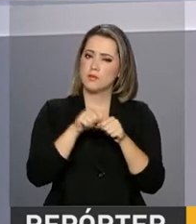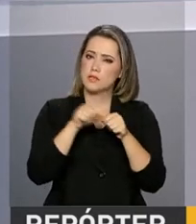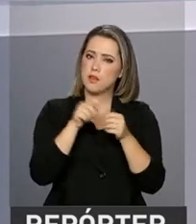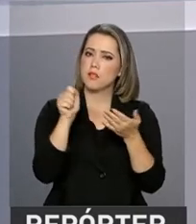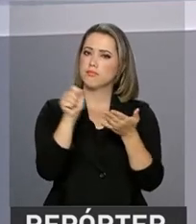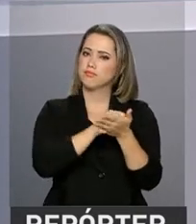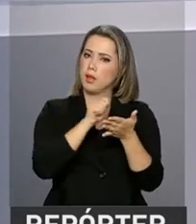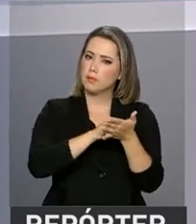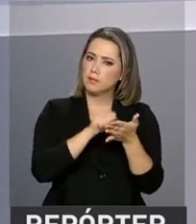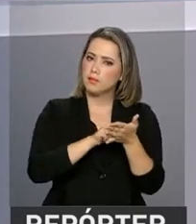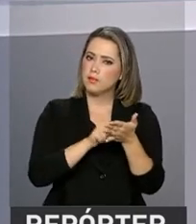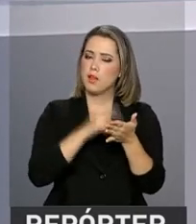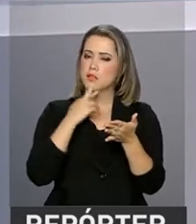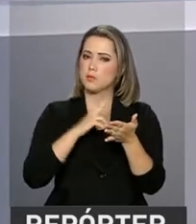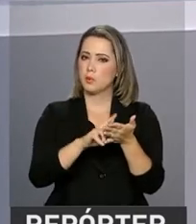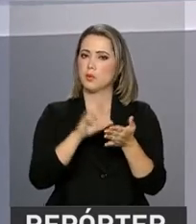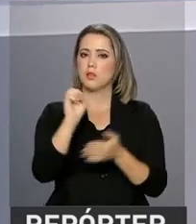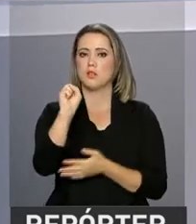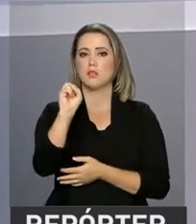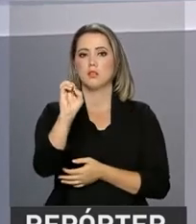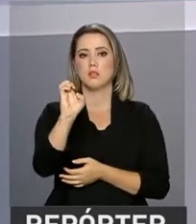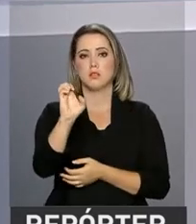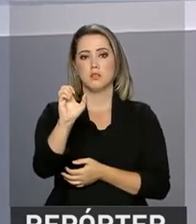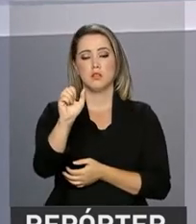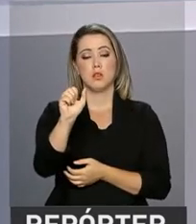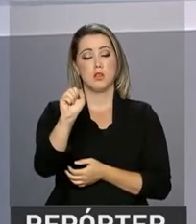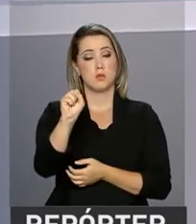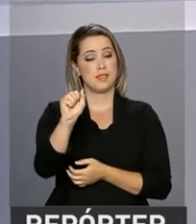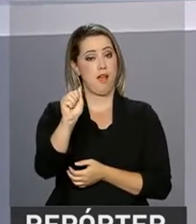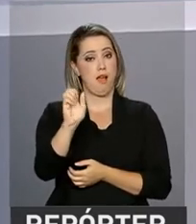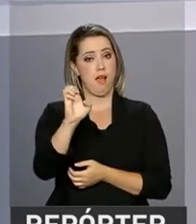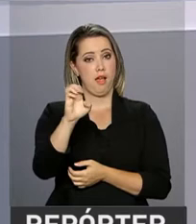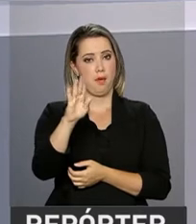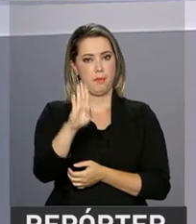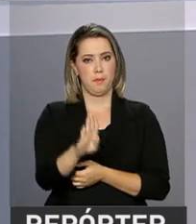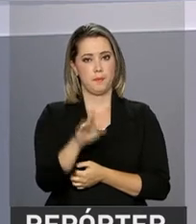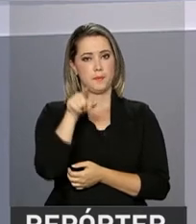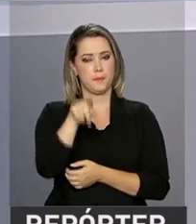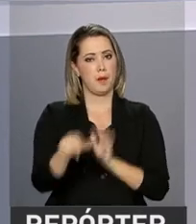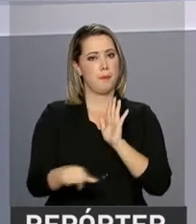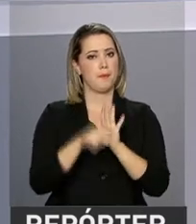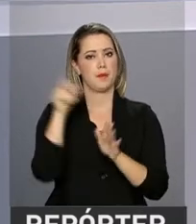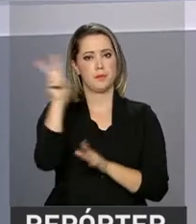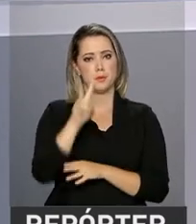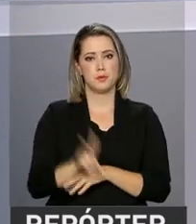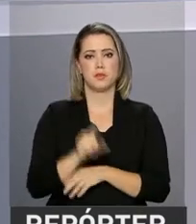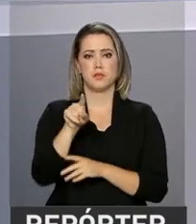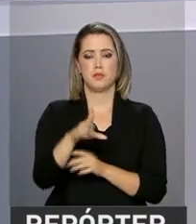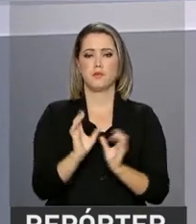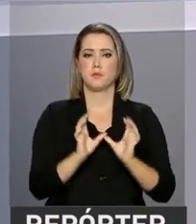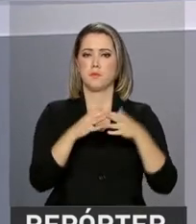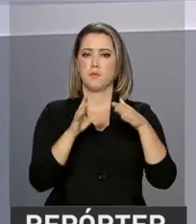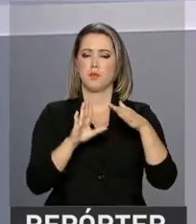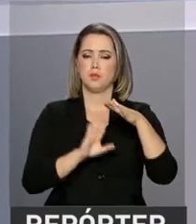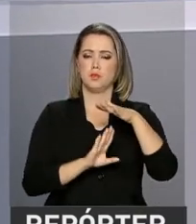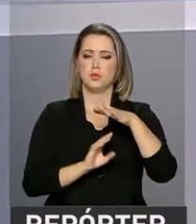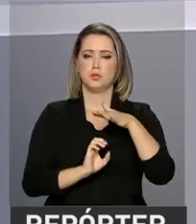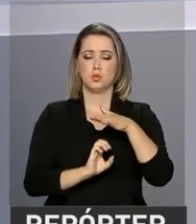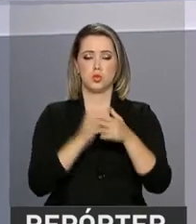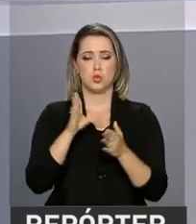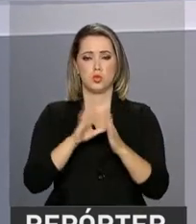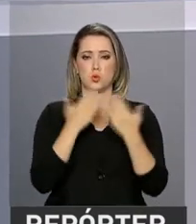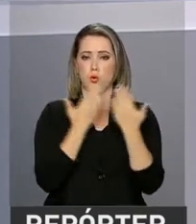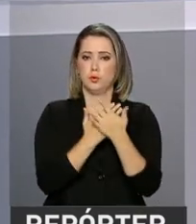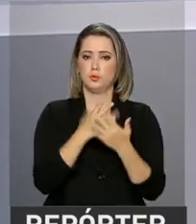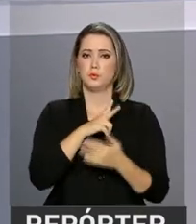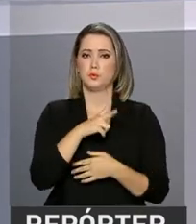básica, o SAEB, que este ano traz uma série de novidades. Pela primeira vez, instituições particulares podem participar